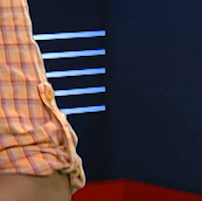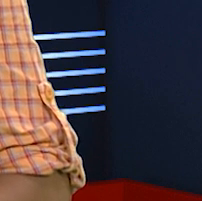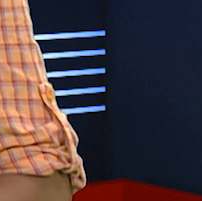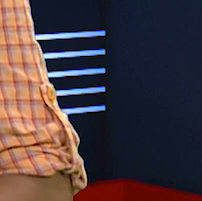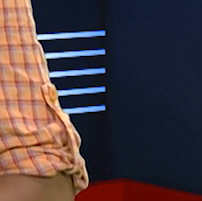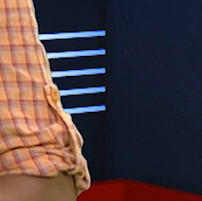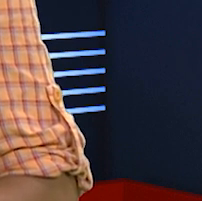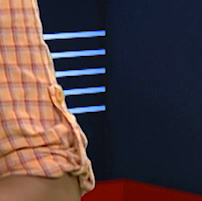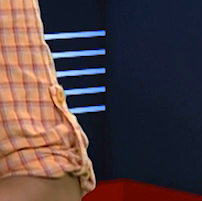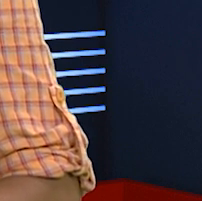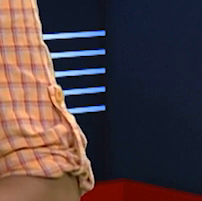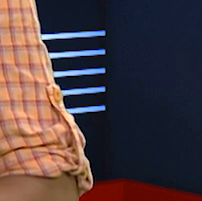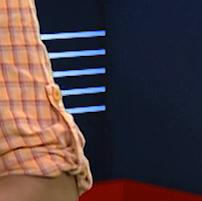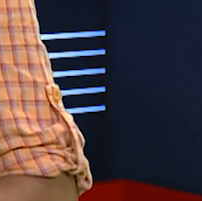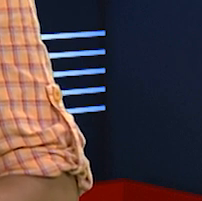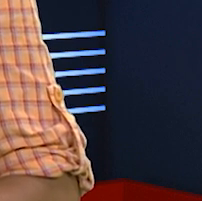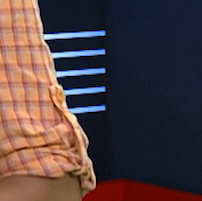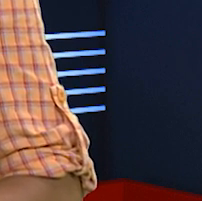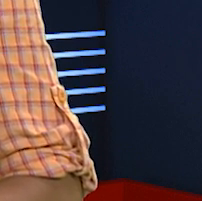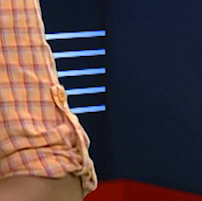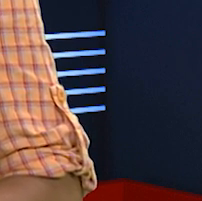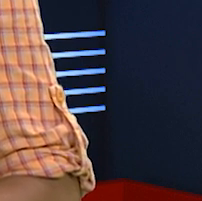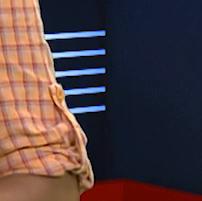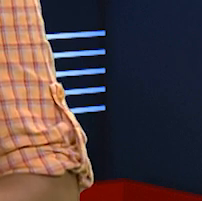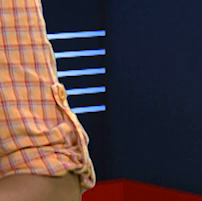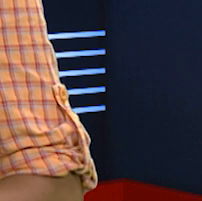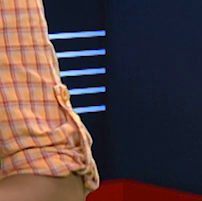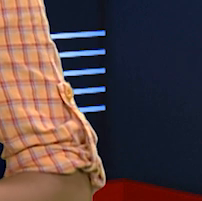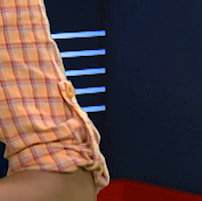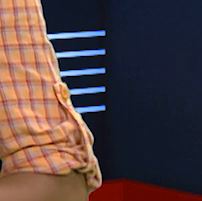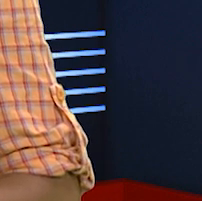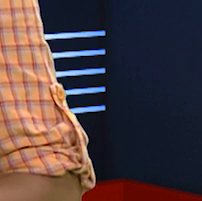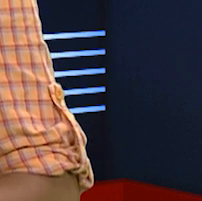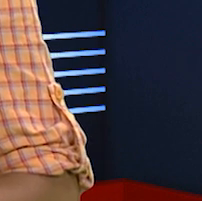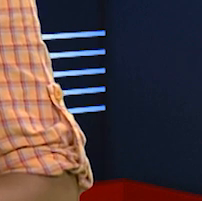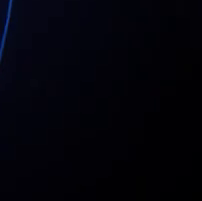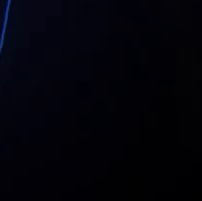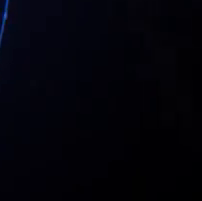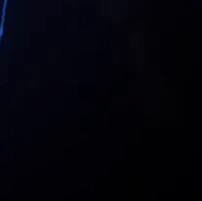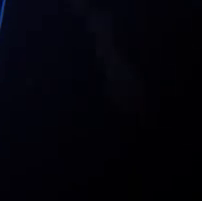últimas informações ocorridas na comunidade e dos países de língua portuguesa. Iniciamos com a primeira informação.